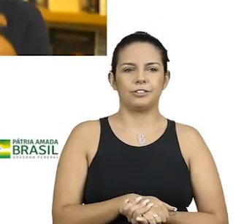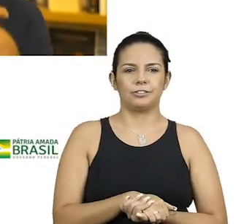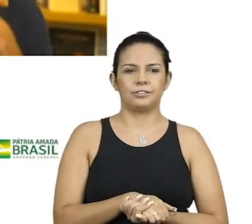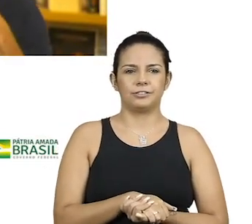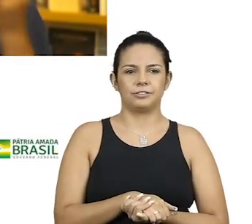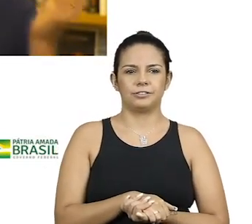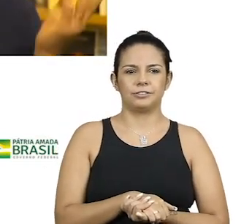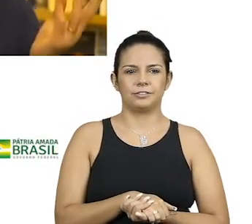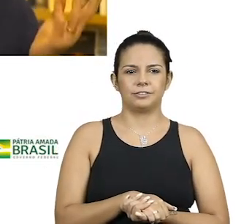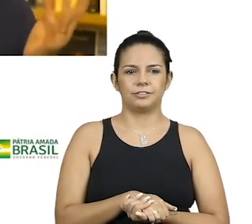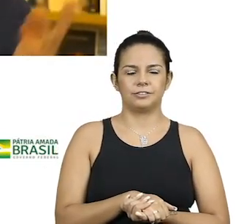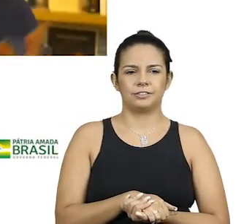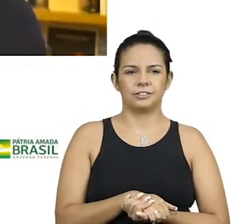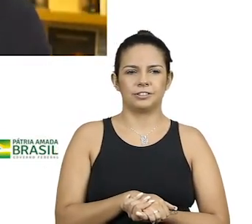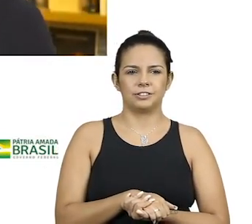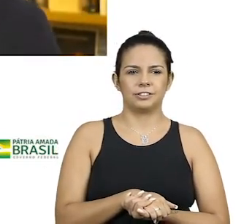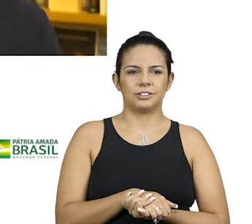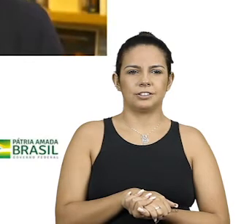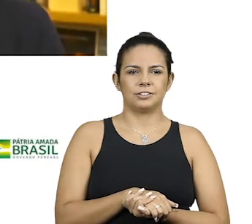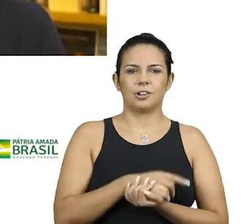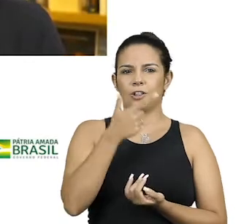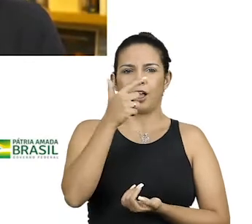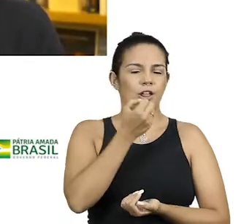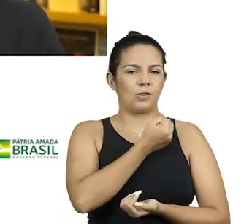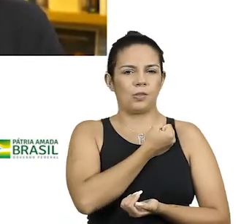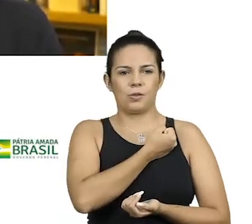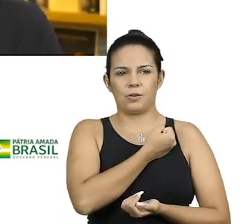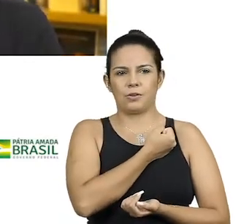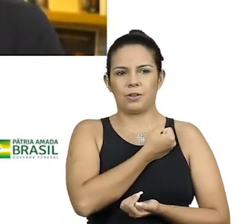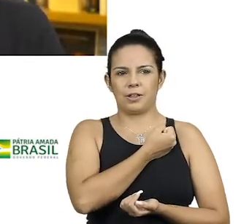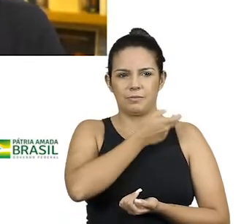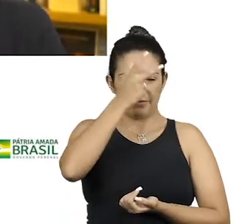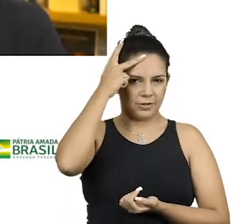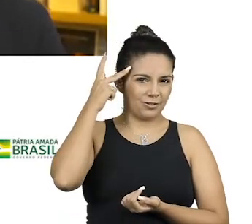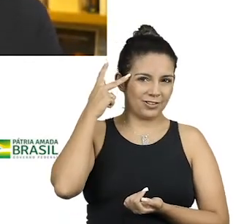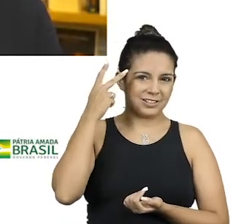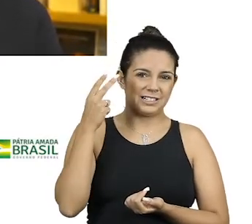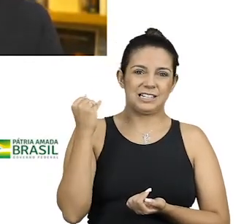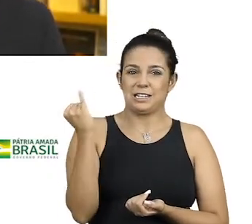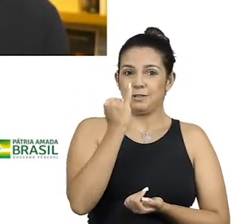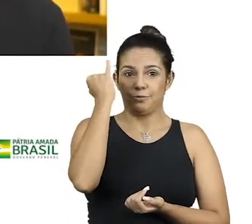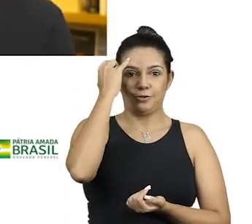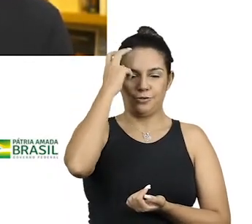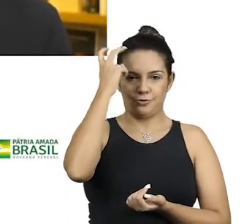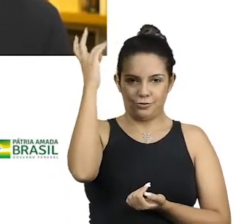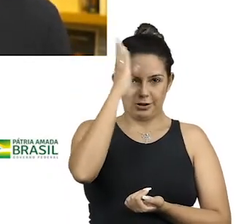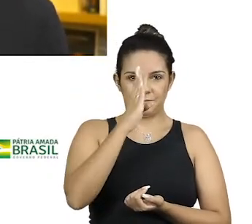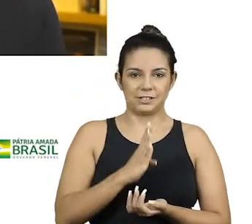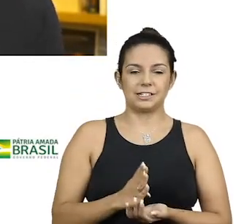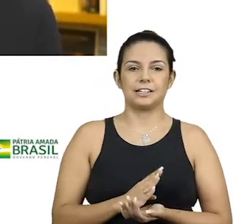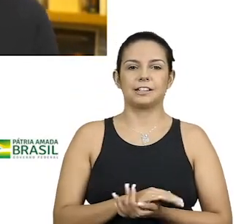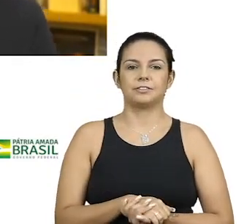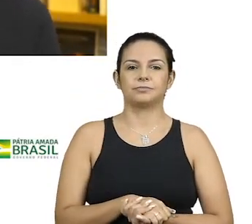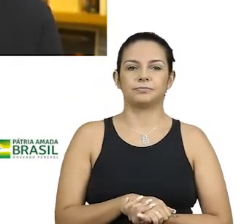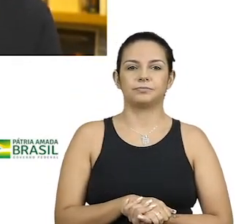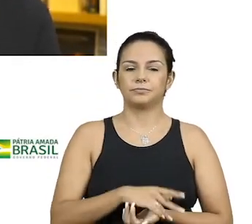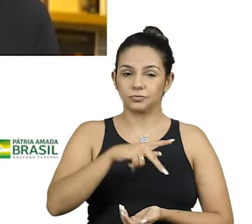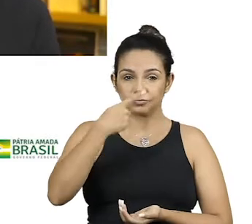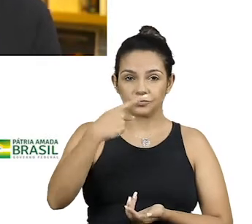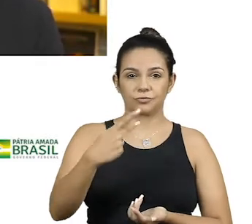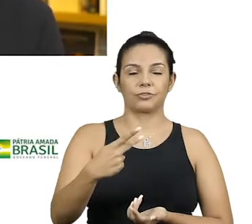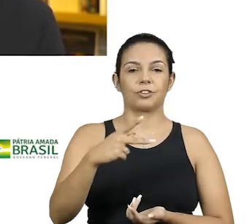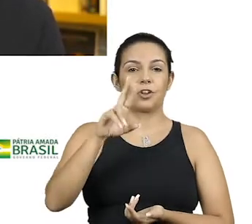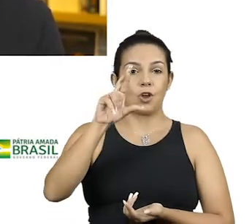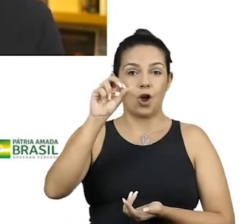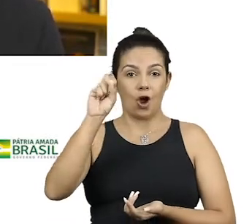cara, eram cem números de pessoas fundamentais na cultura brasileira e falando do Rosa.